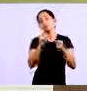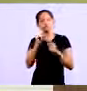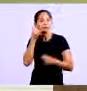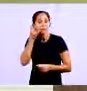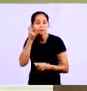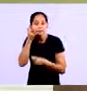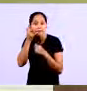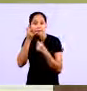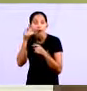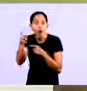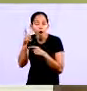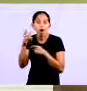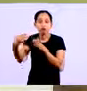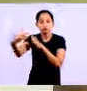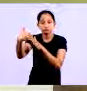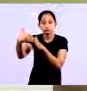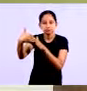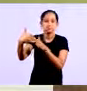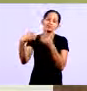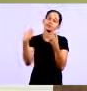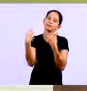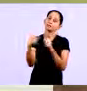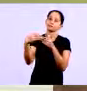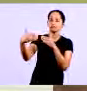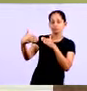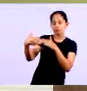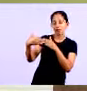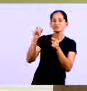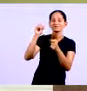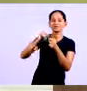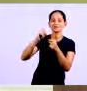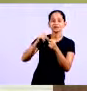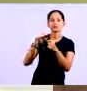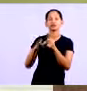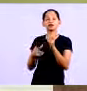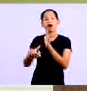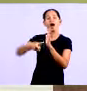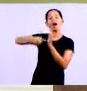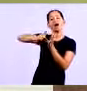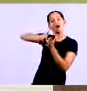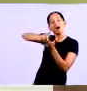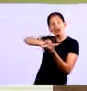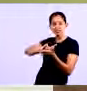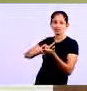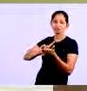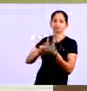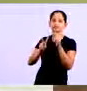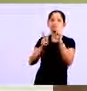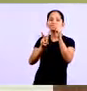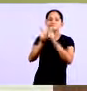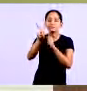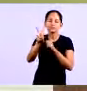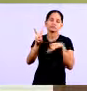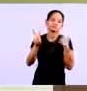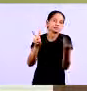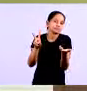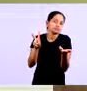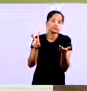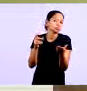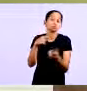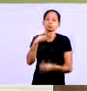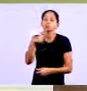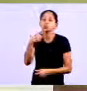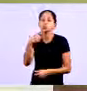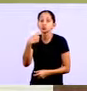fornecedores. Mas é interessante a gente antecipar essa negociação, digamos, eu estou sem recurso para pagar um forneced